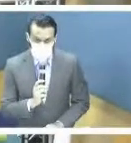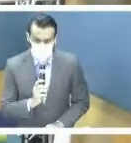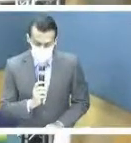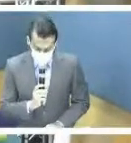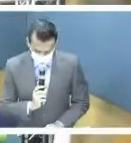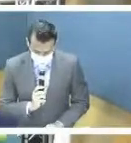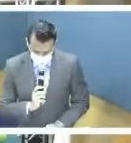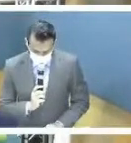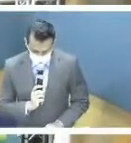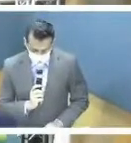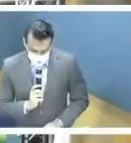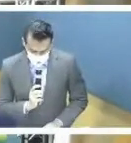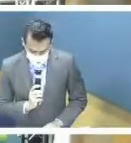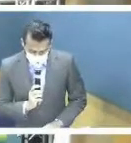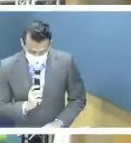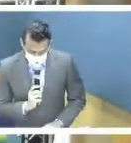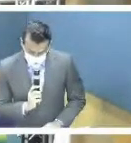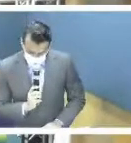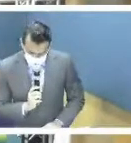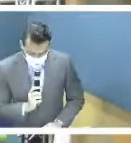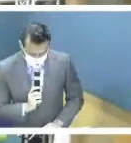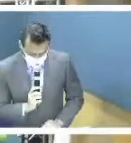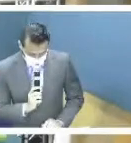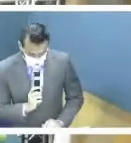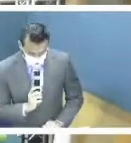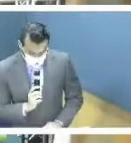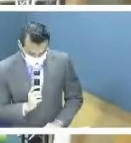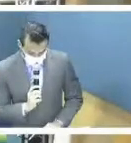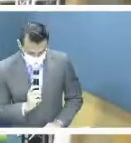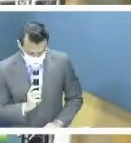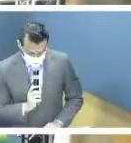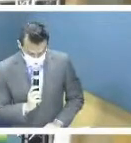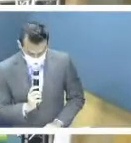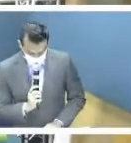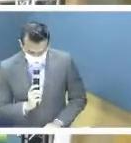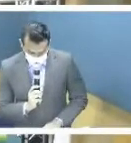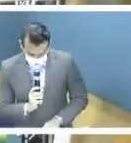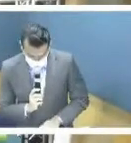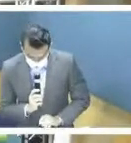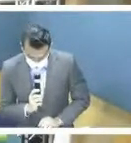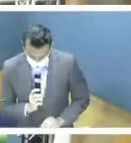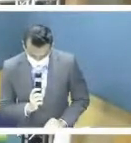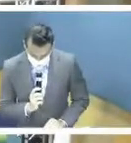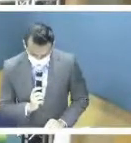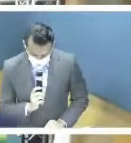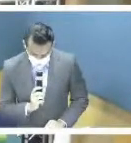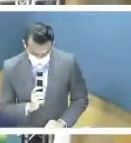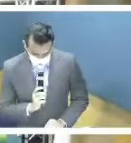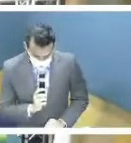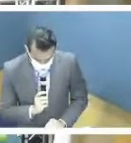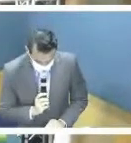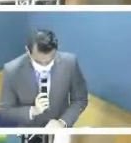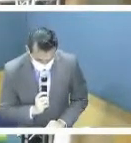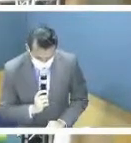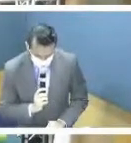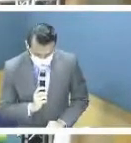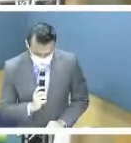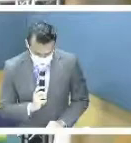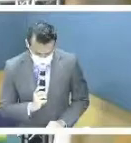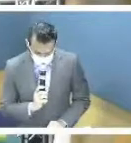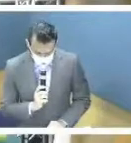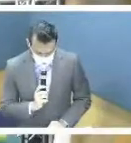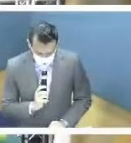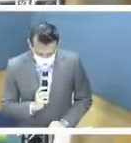14%, além de ser uma doença de determinação social, em que as questões sociais devem ser